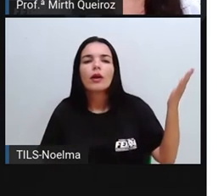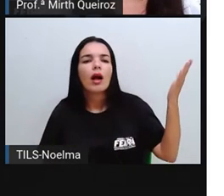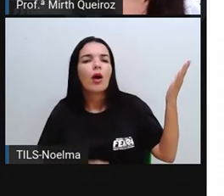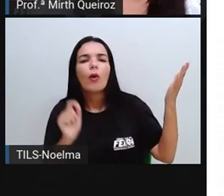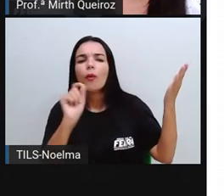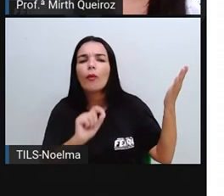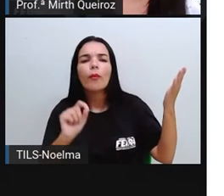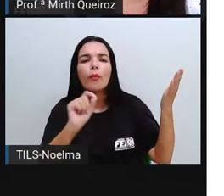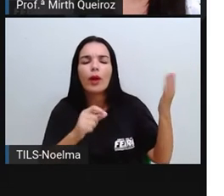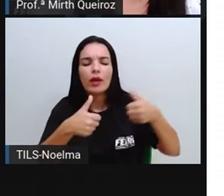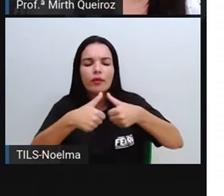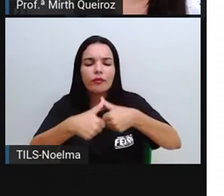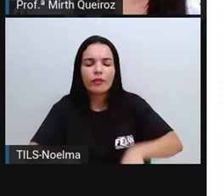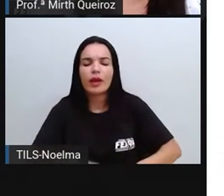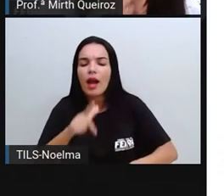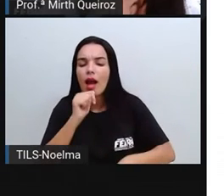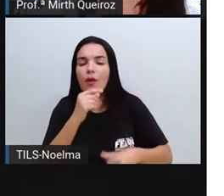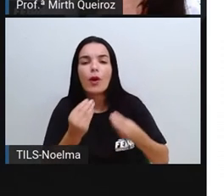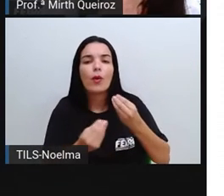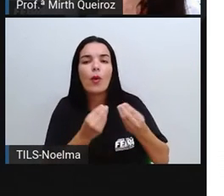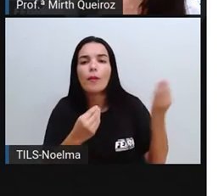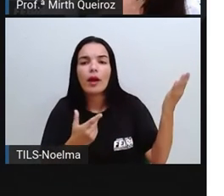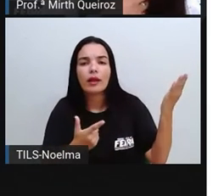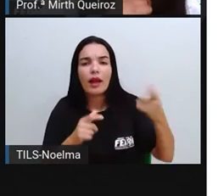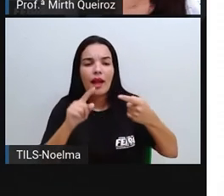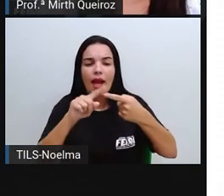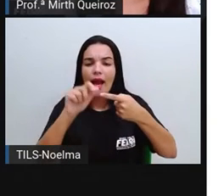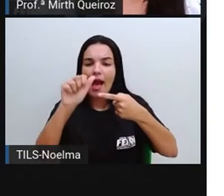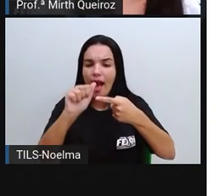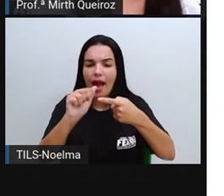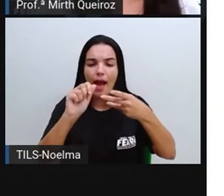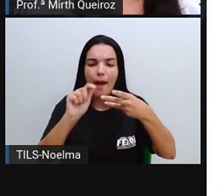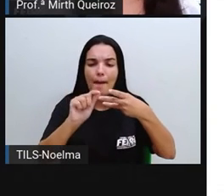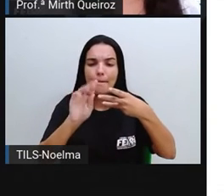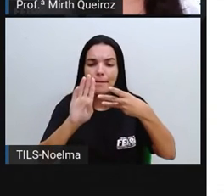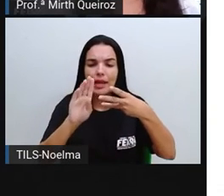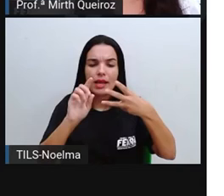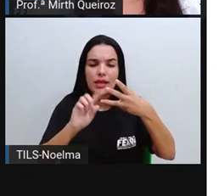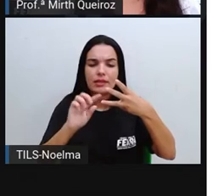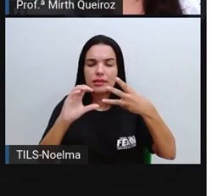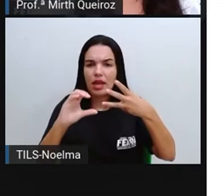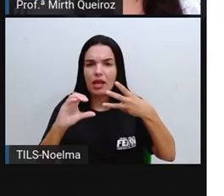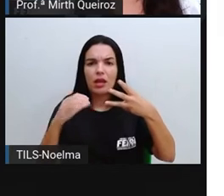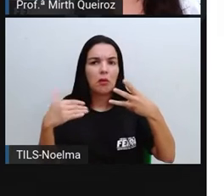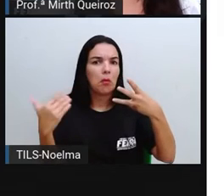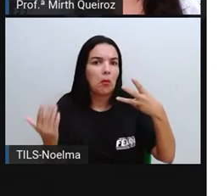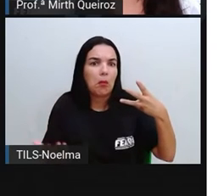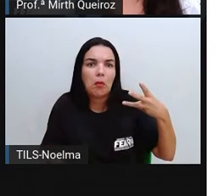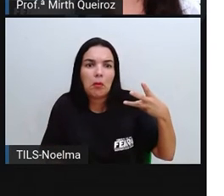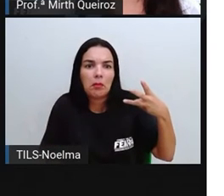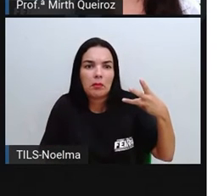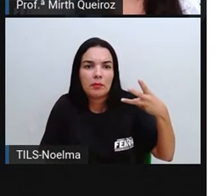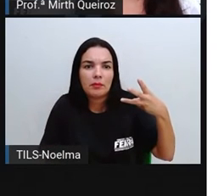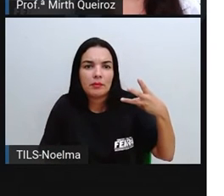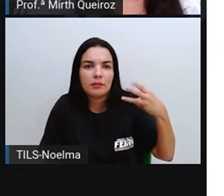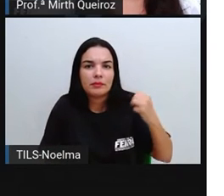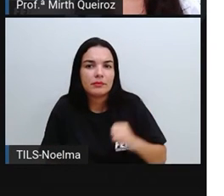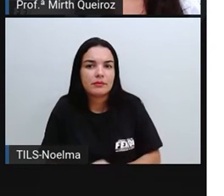Qual é o estado físico da água na imagem ao lado? Que estado físico é? Sólido, líquido ou gasoso?